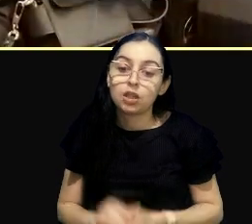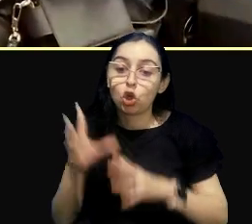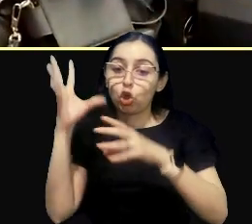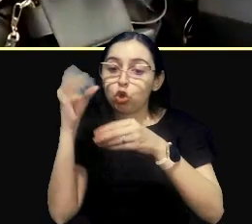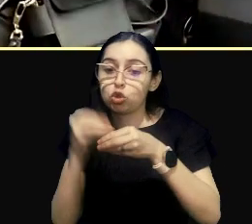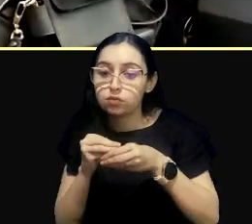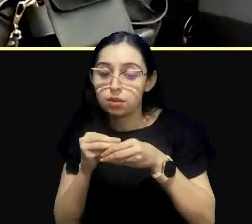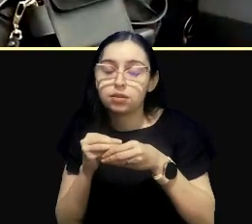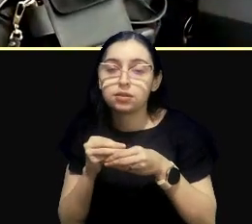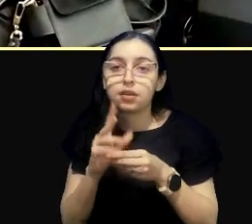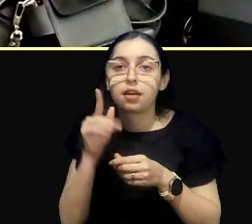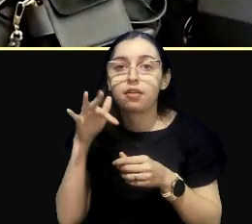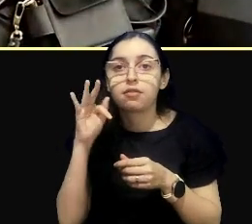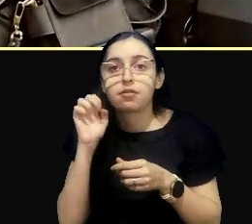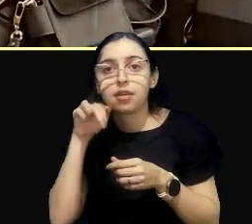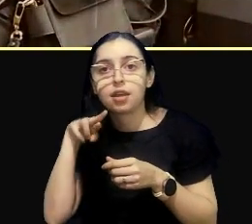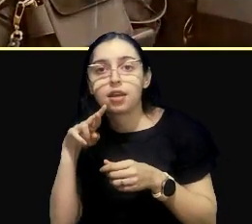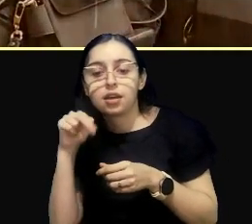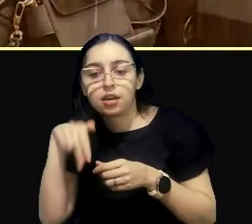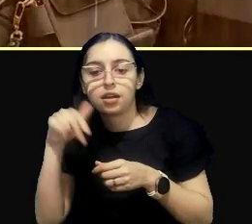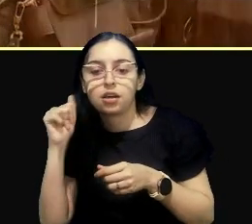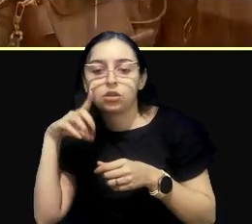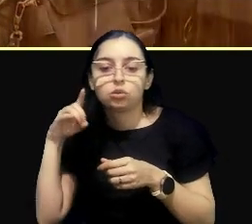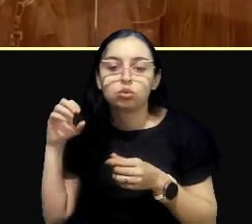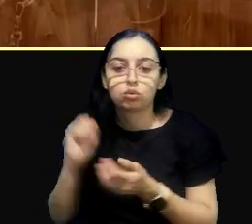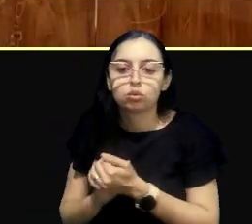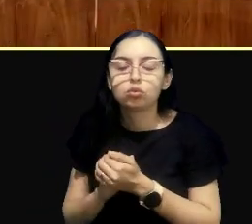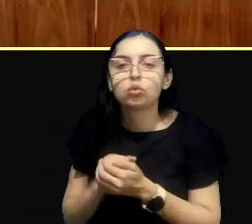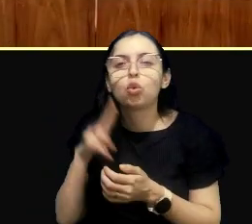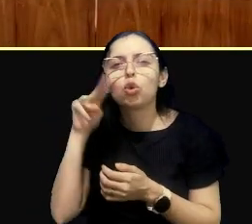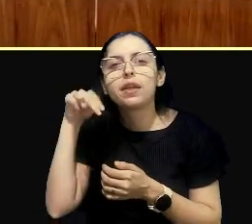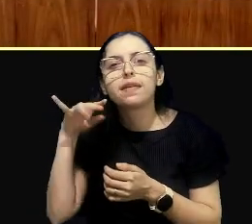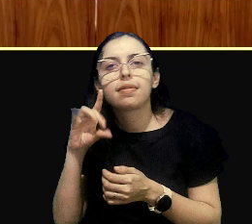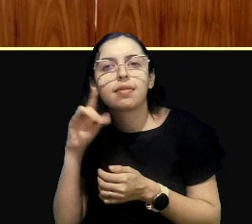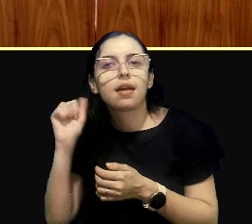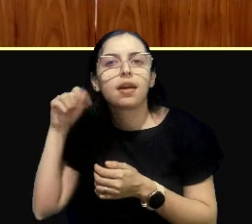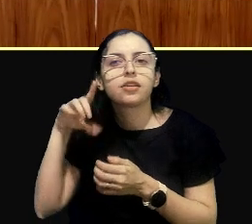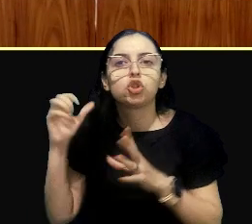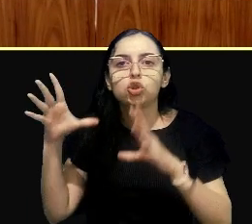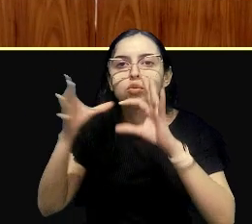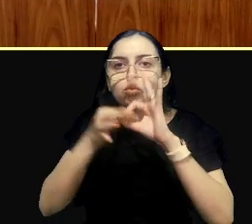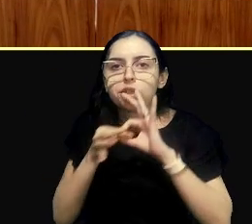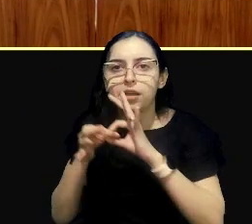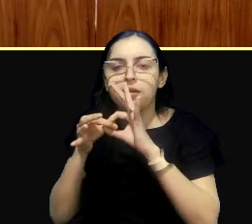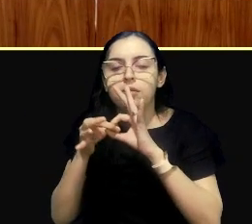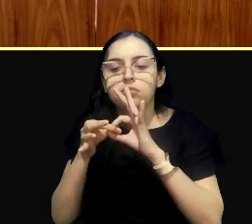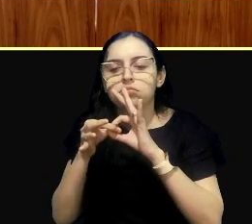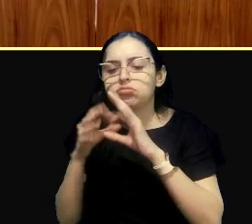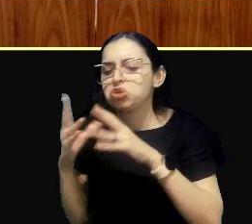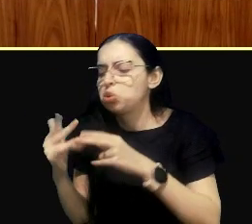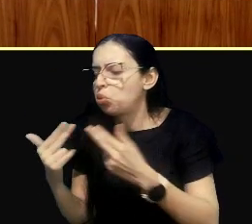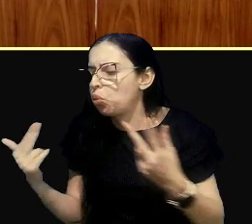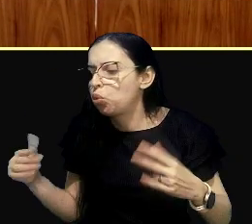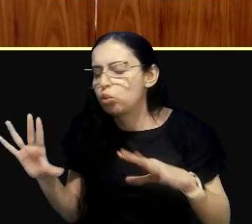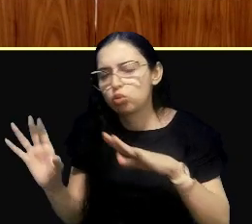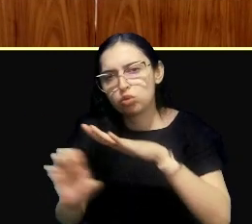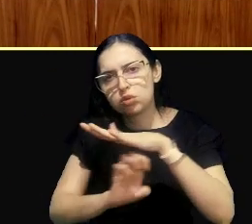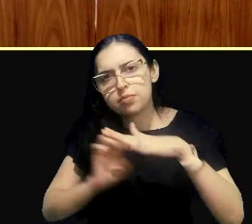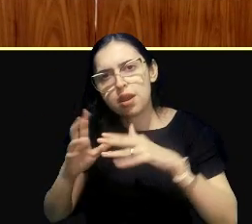Completando... Fernando, é a questão de unidade, de união, né, de todos os setores